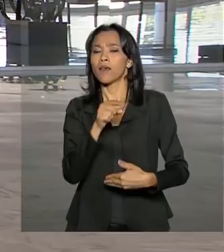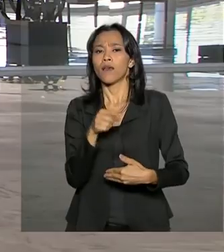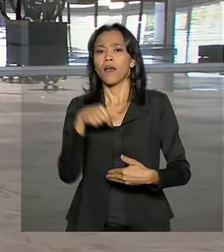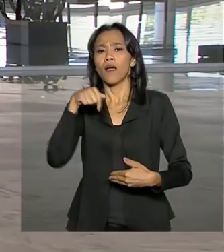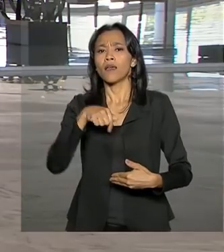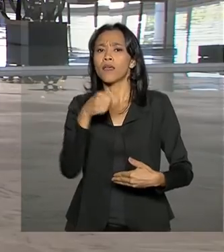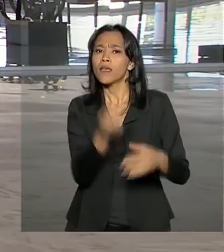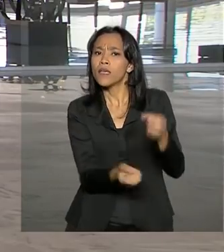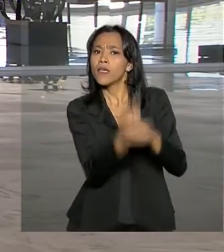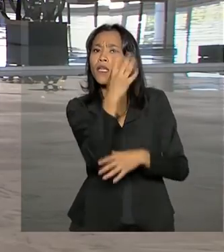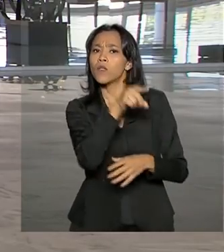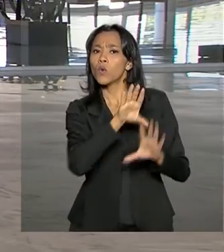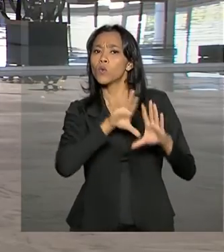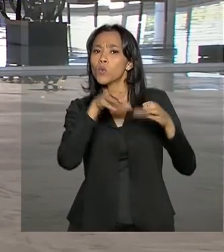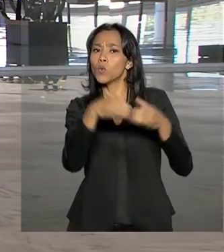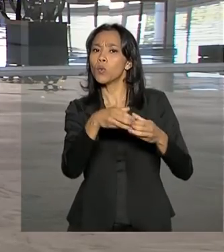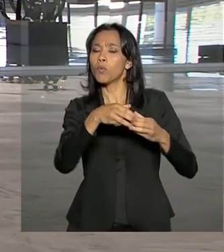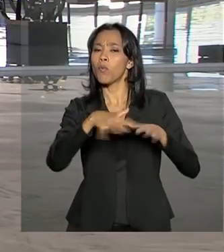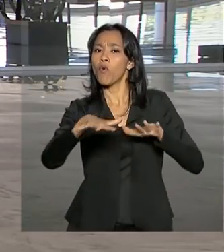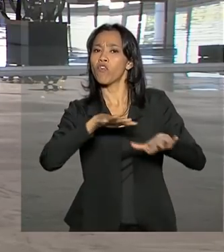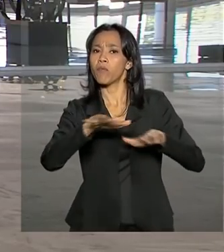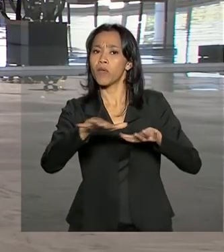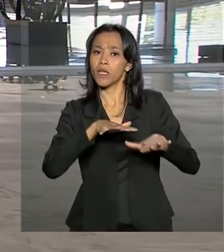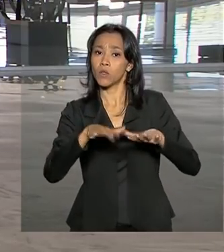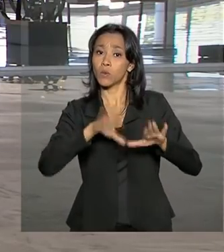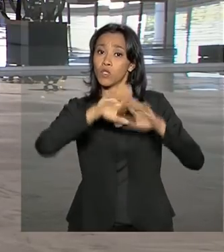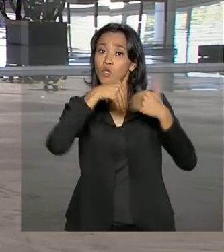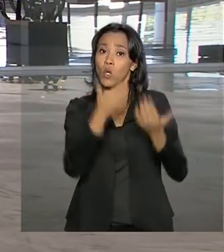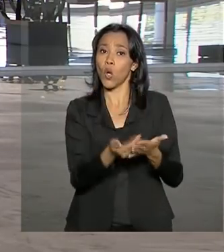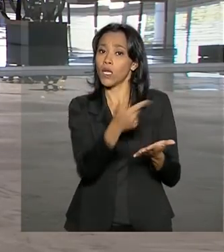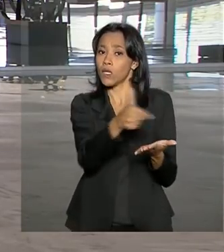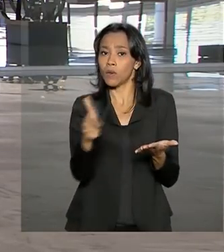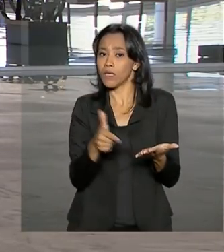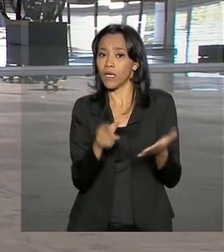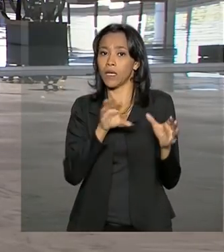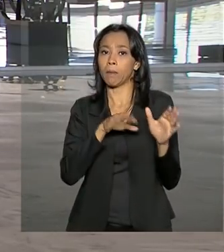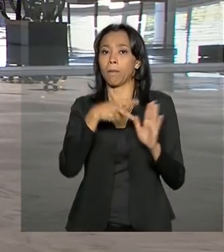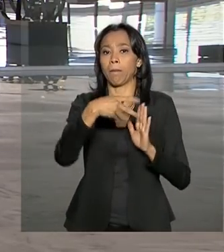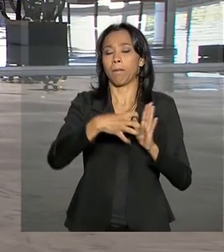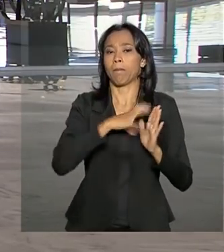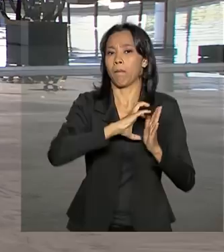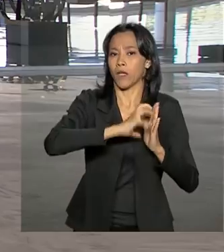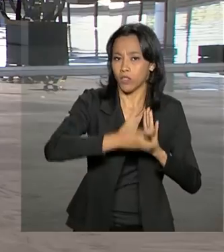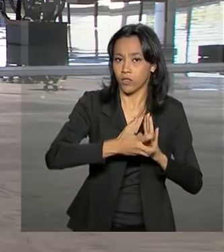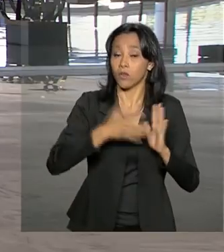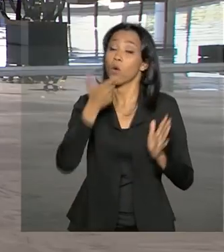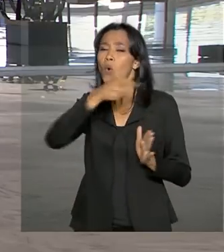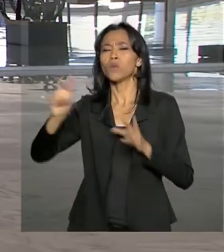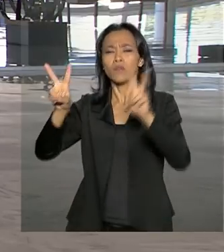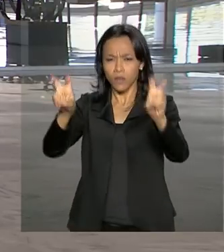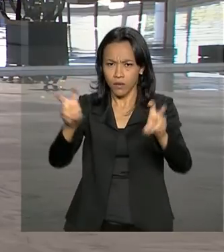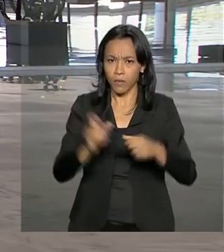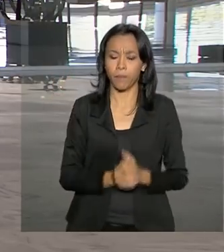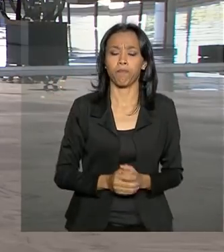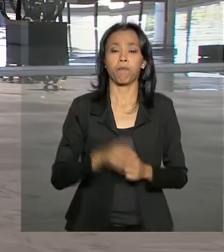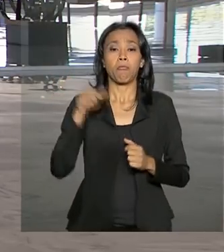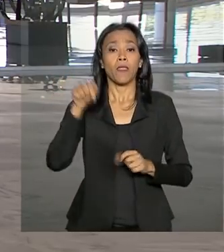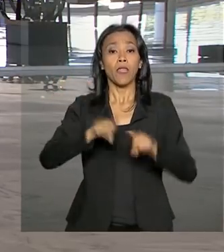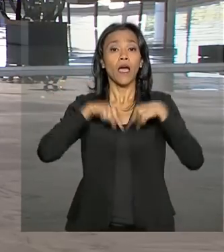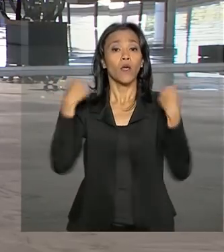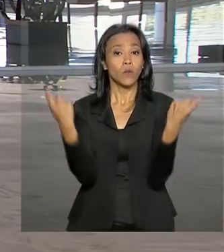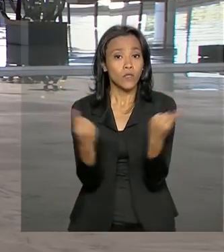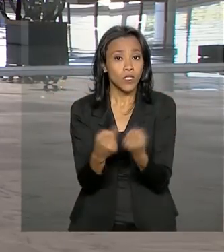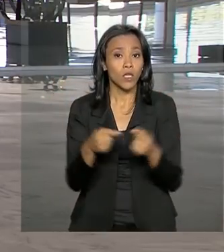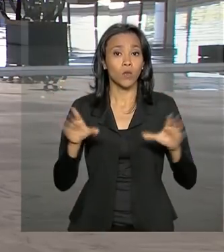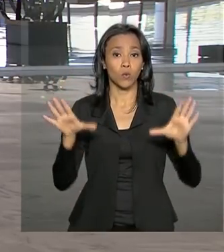da Escola Sem Partido Vai ser às três da tarde E nós falamos agora de um outro assunto Durante a reunião do Comitê de Ação